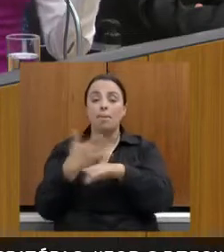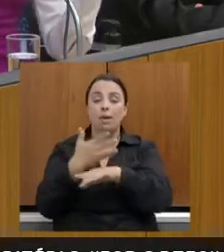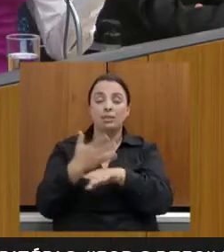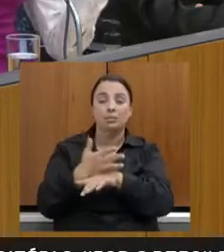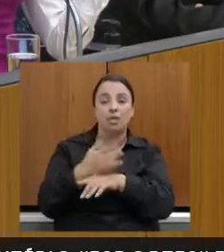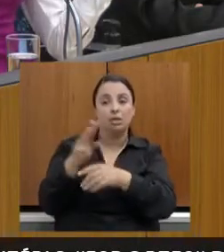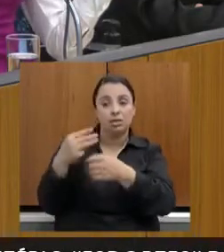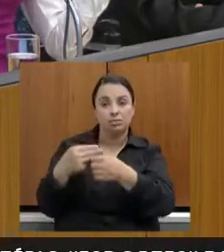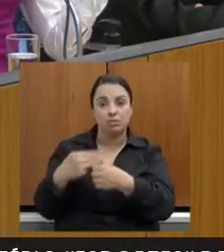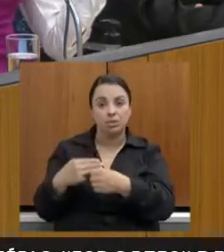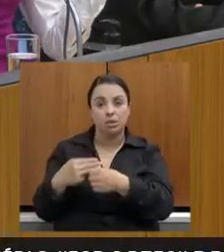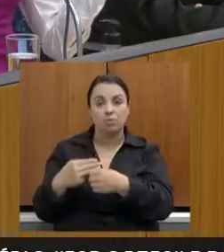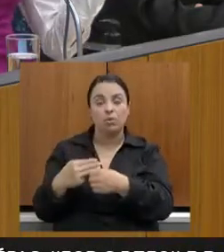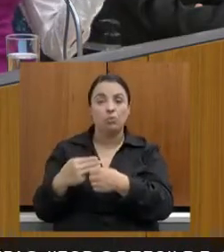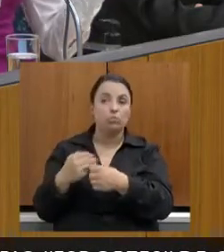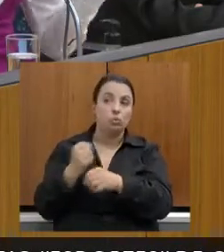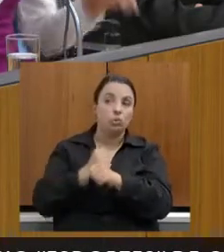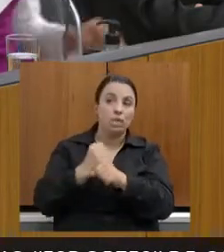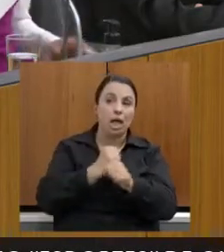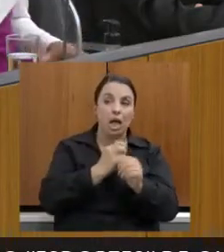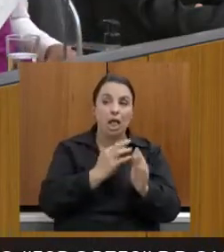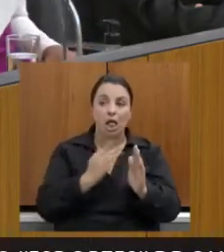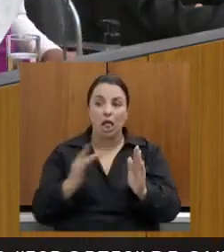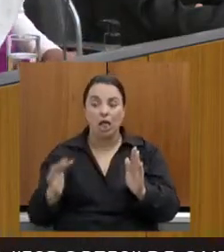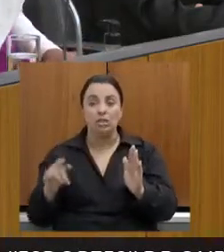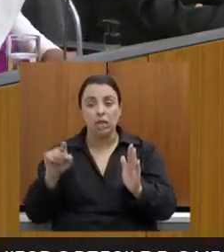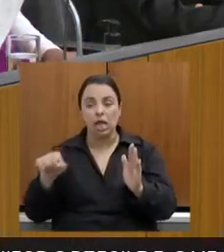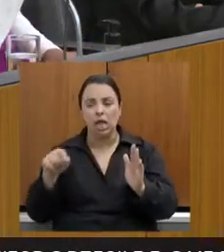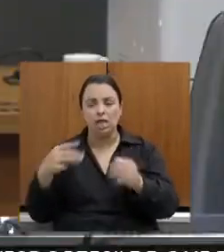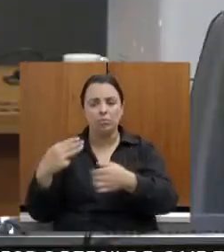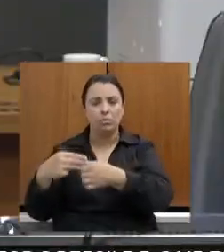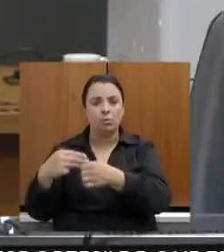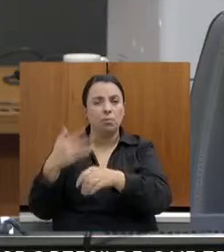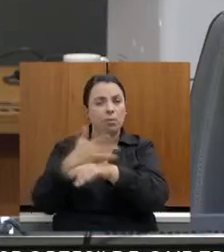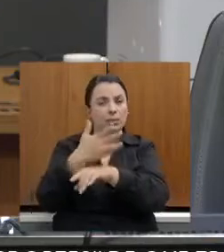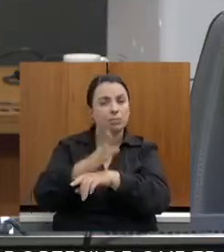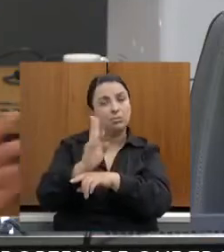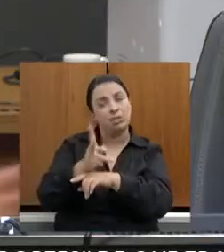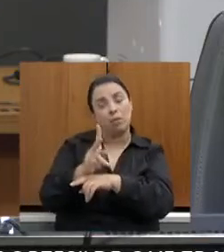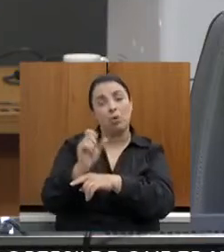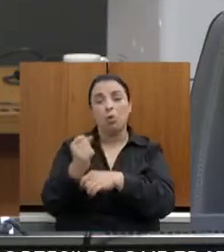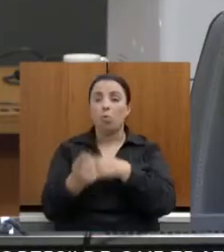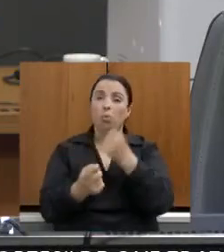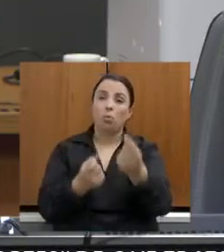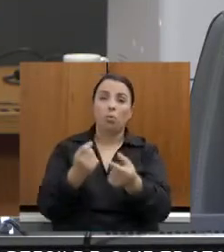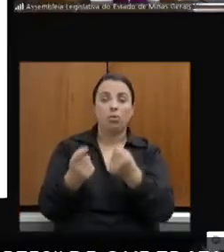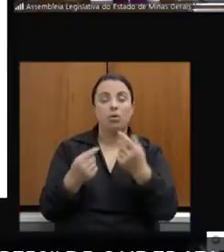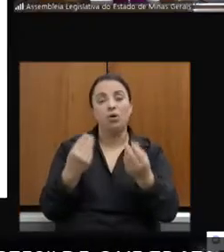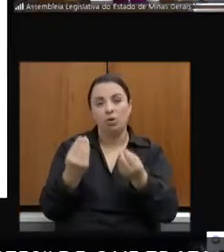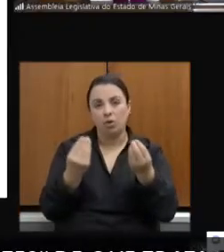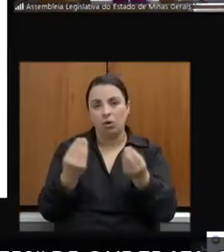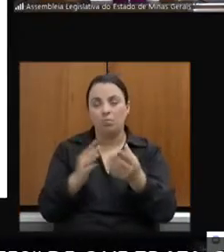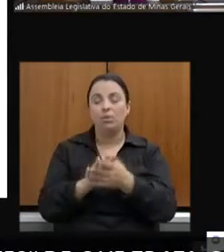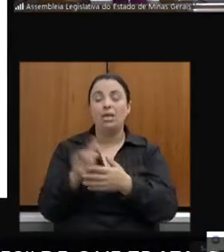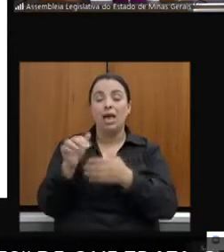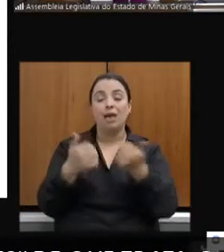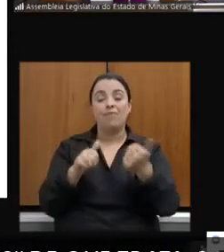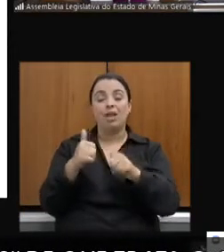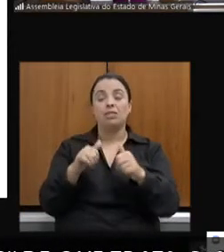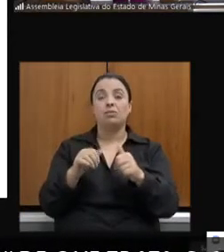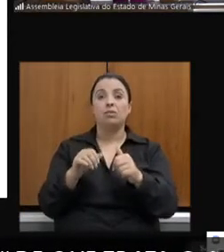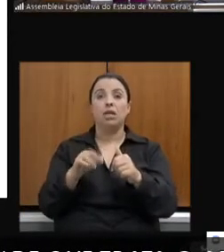E aí, uma informação bem... que ele trouxe, que eu coloquei ali, que é